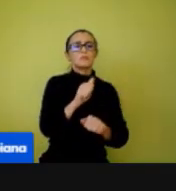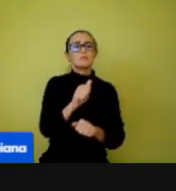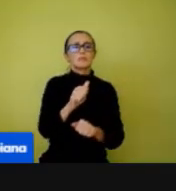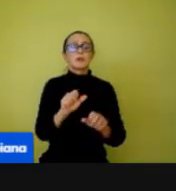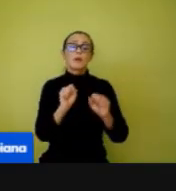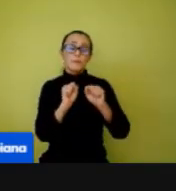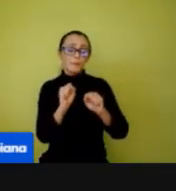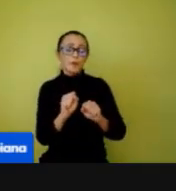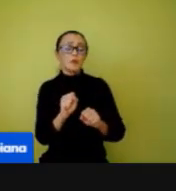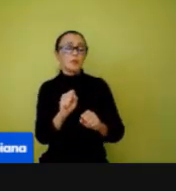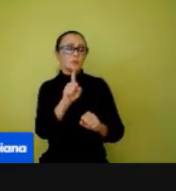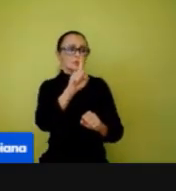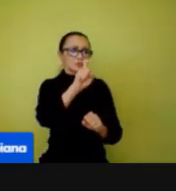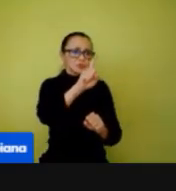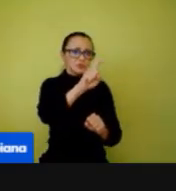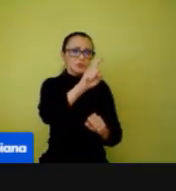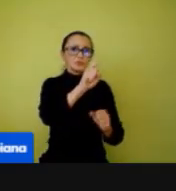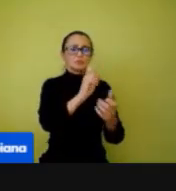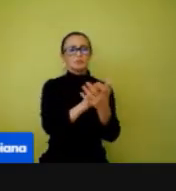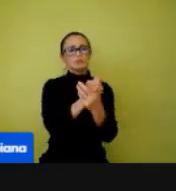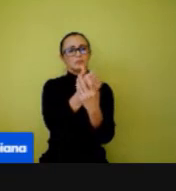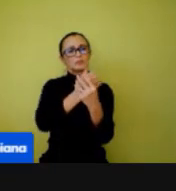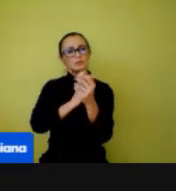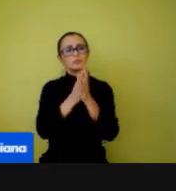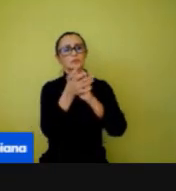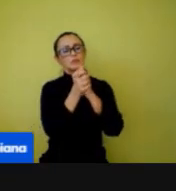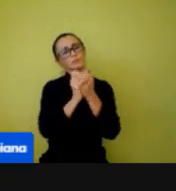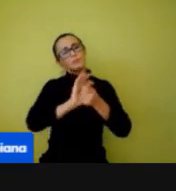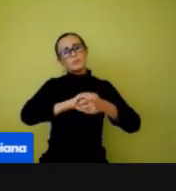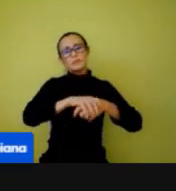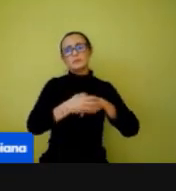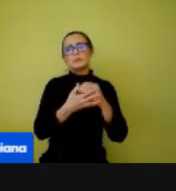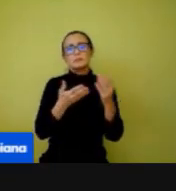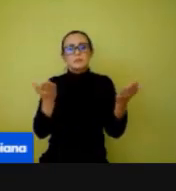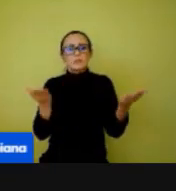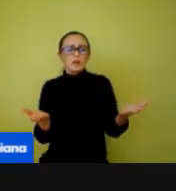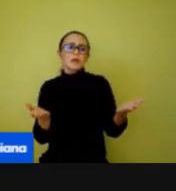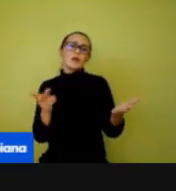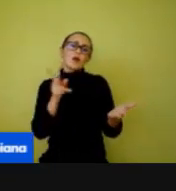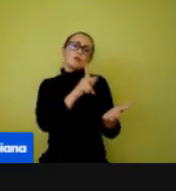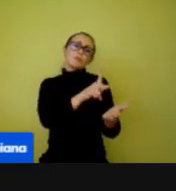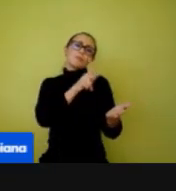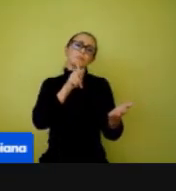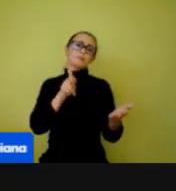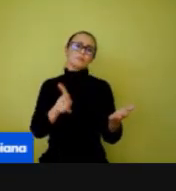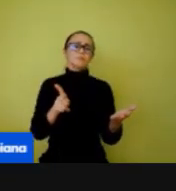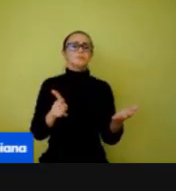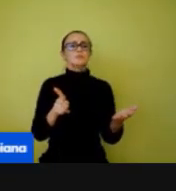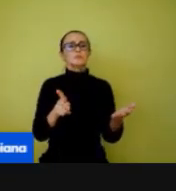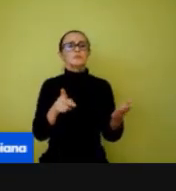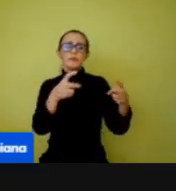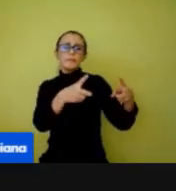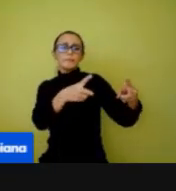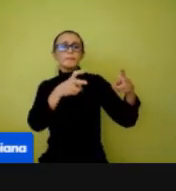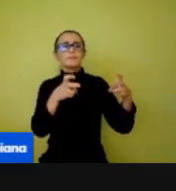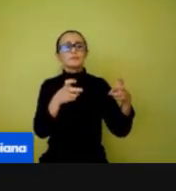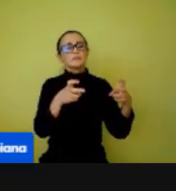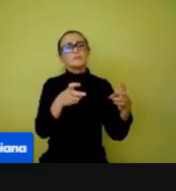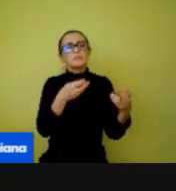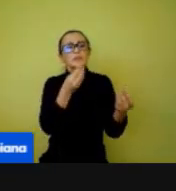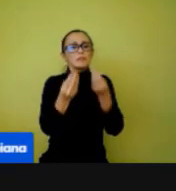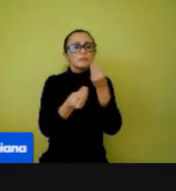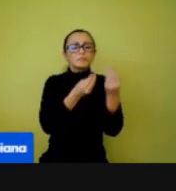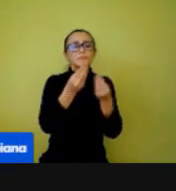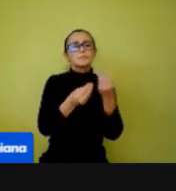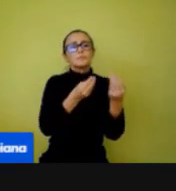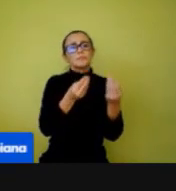álcool na mão dela. Aí vai ser a sua prática pedagógica. Nesse momento, a gente